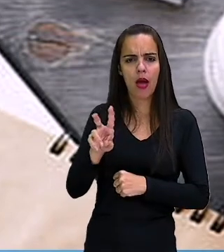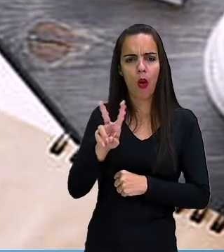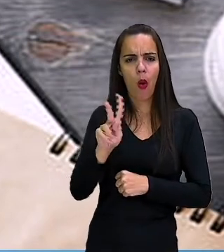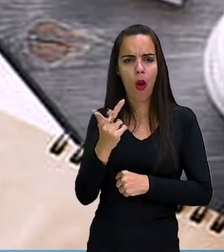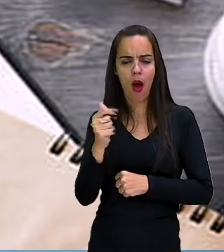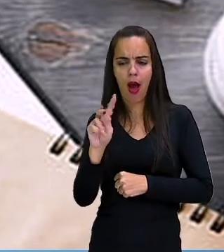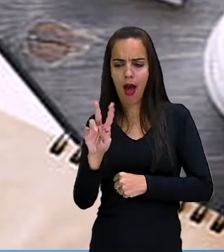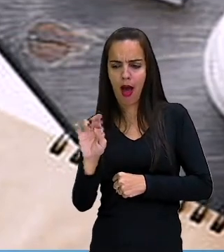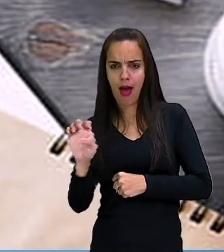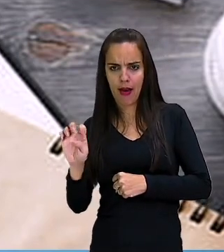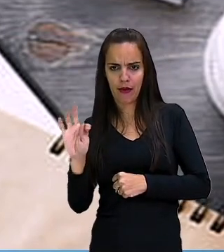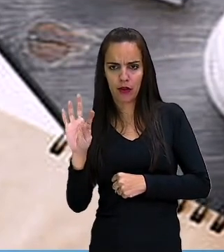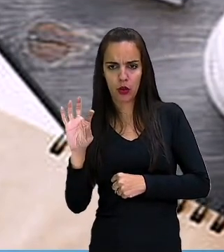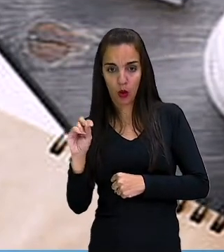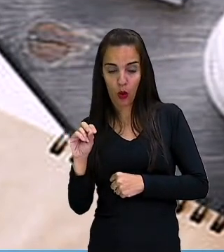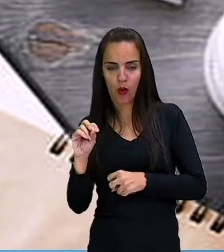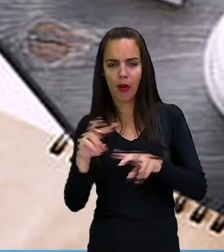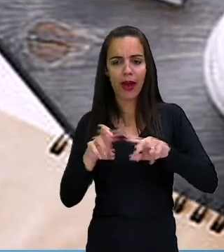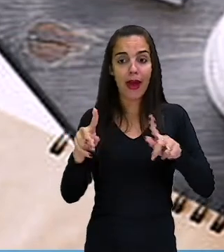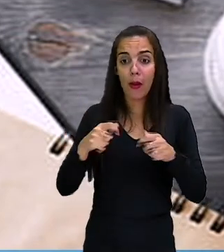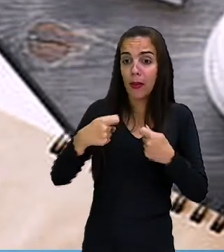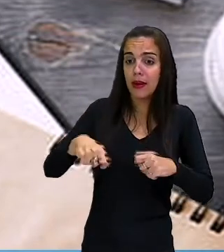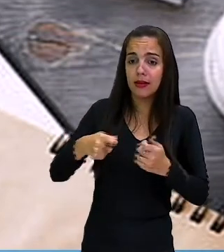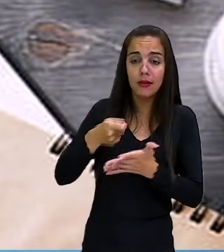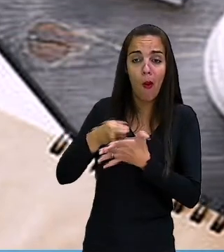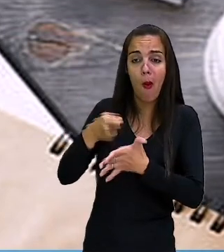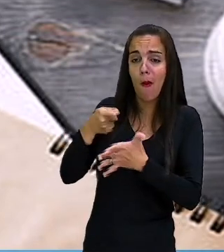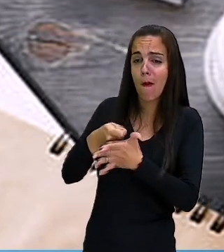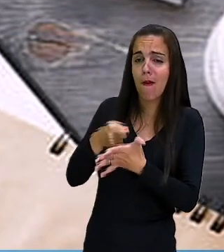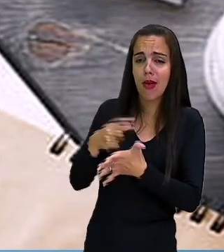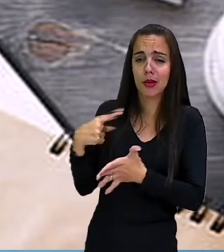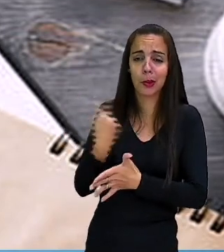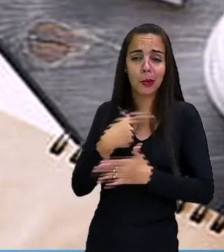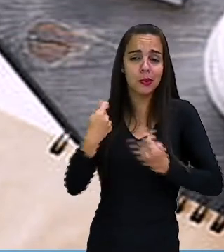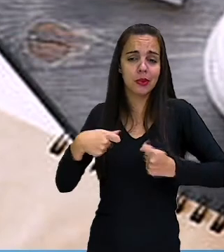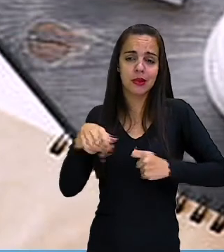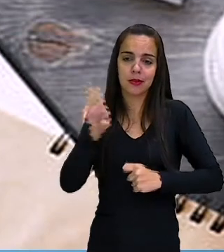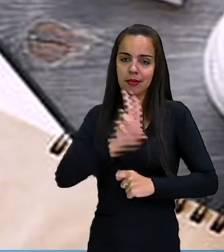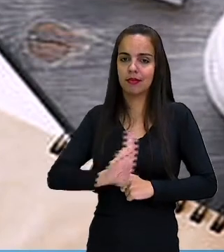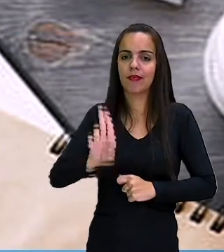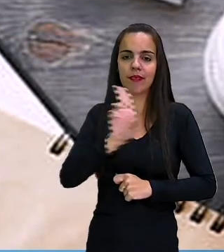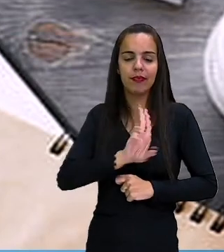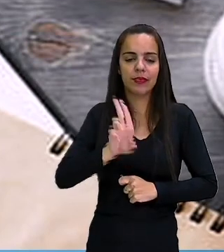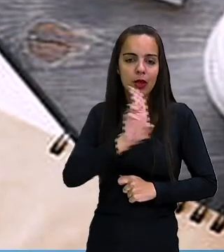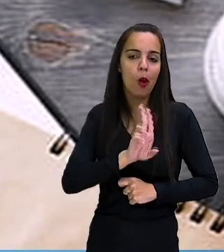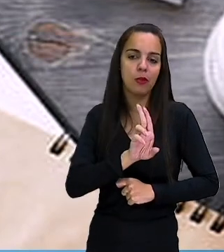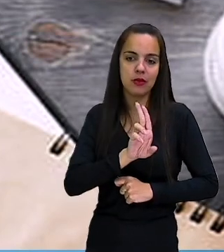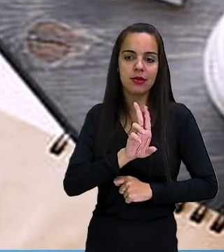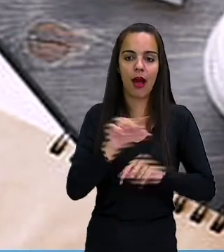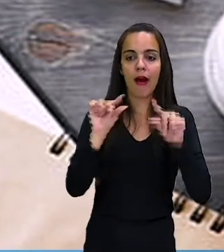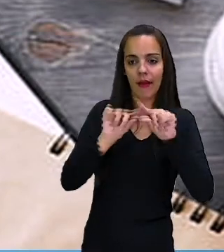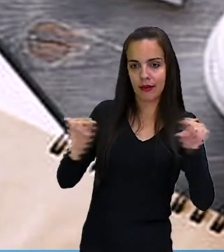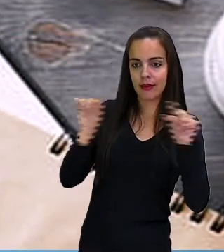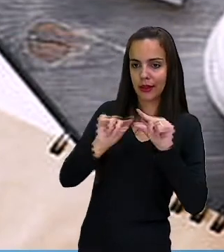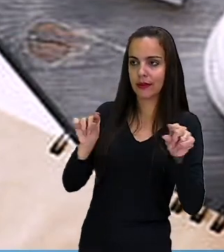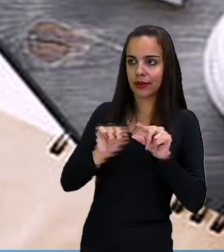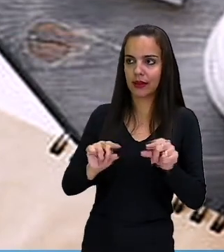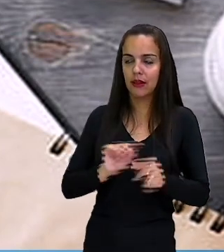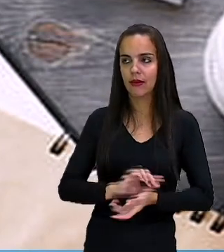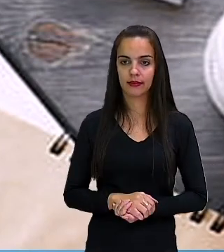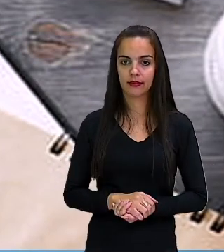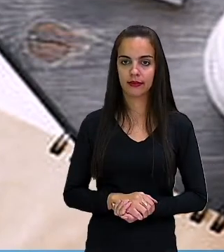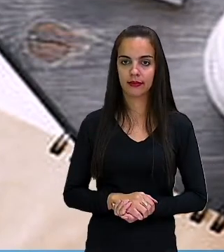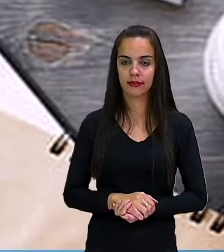necessidade. Algo que você, de fato, tem que fazer. Ligado a leis. Ligado a obrigatoriedade. Ok?